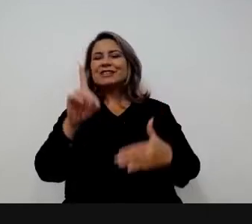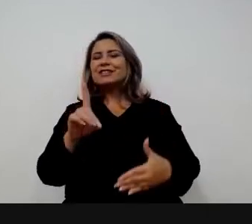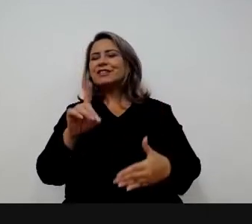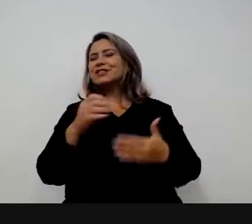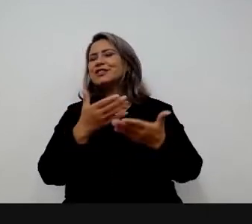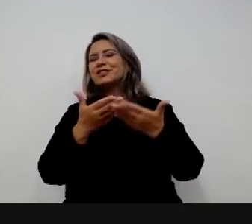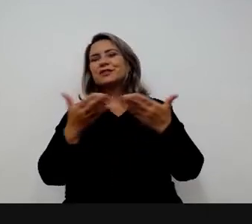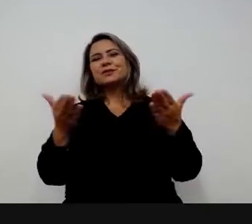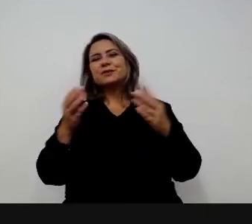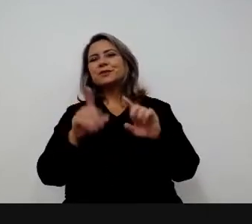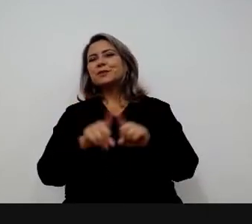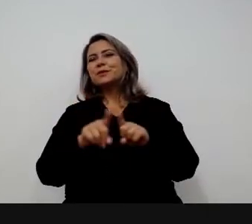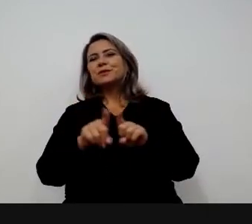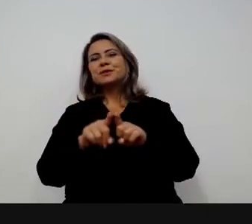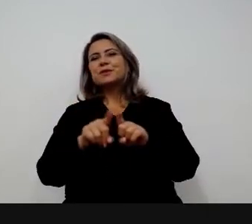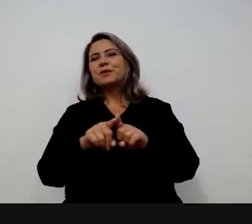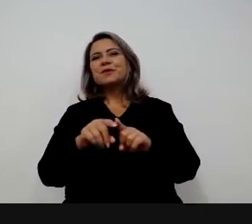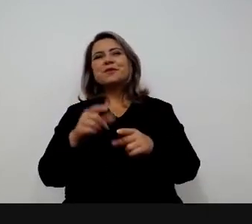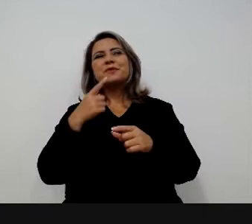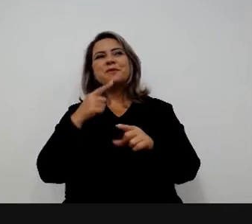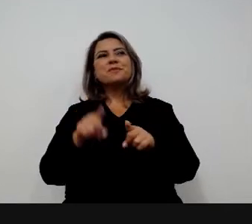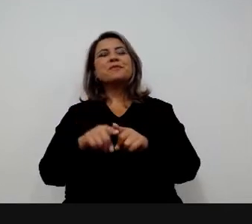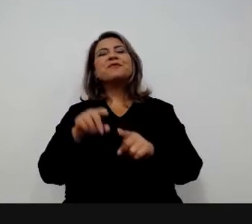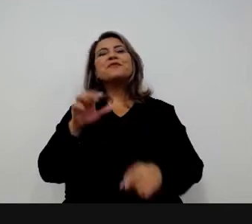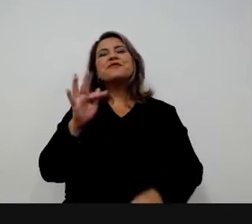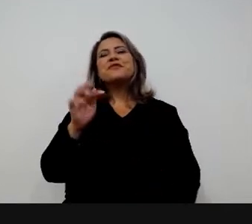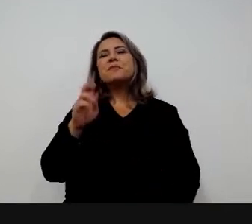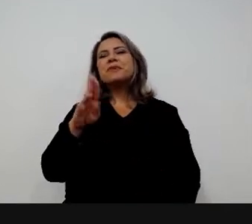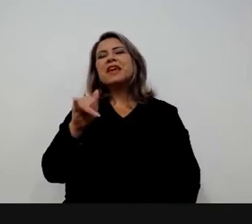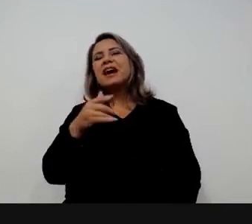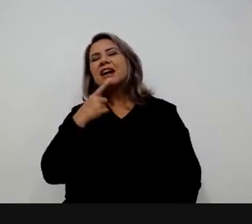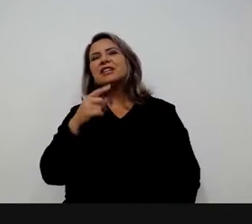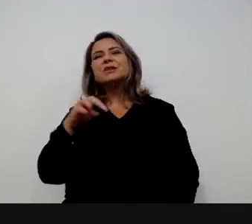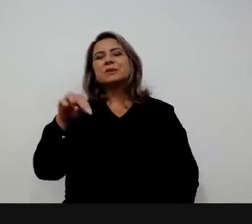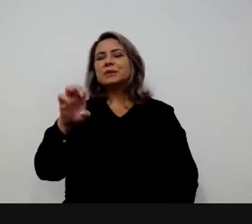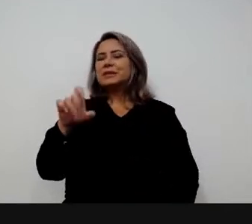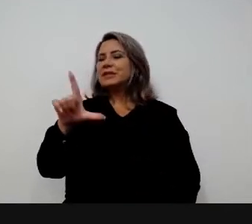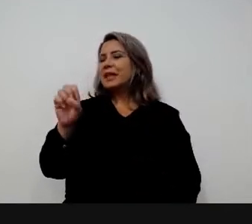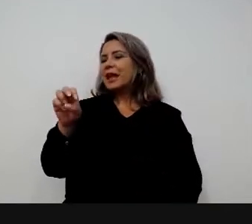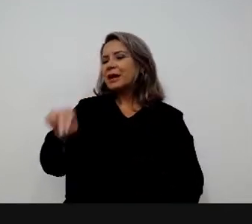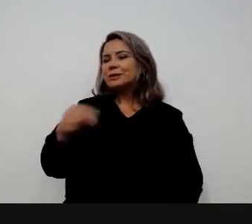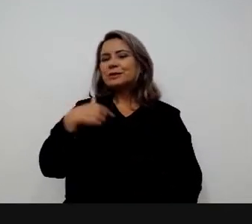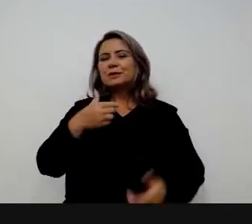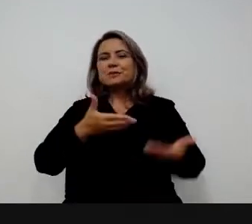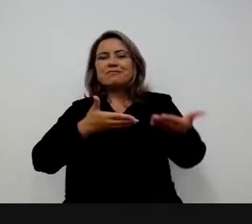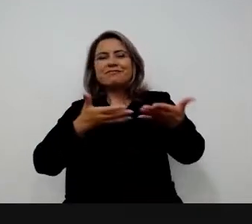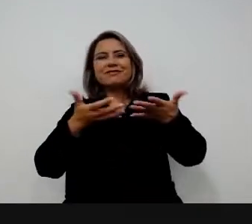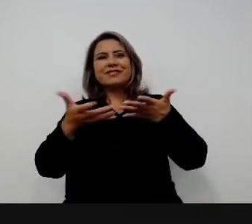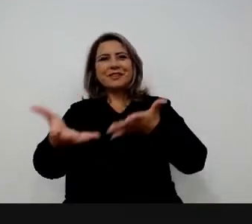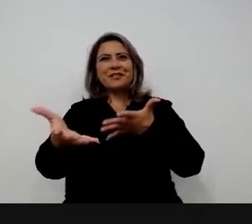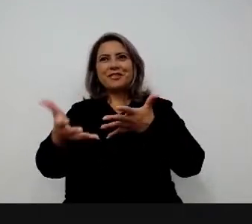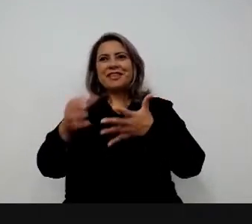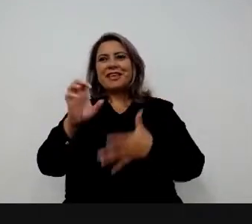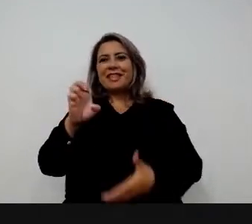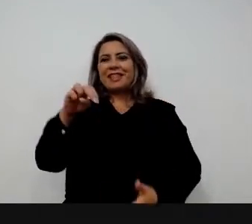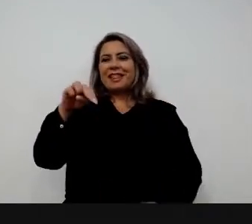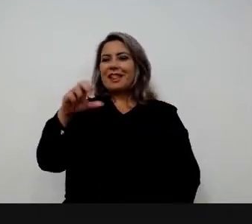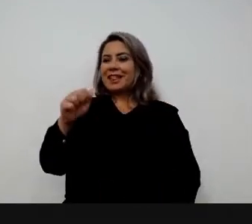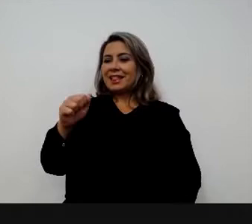Hilton Fabiano, especial, diretor Nelson, pelo convite. NAP se vê como